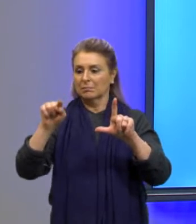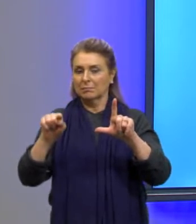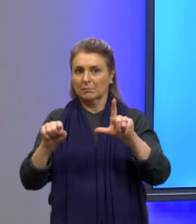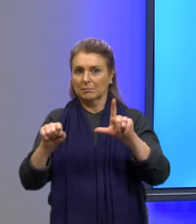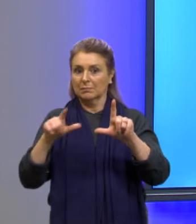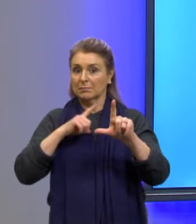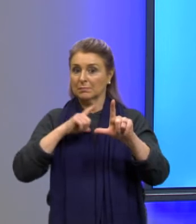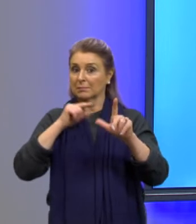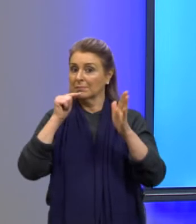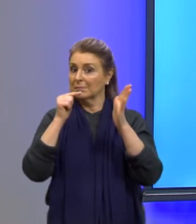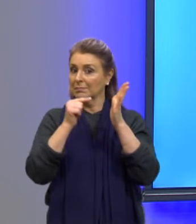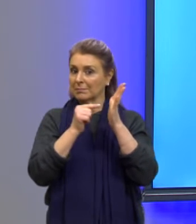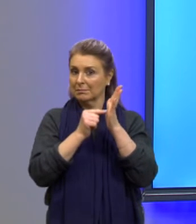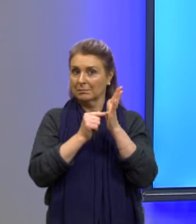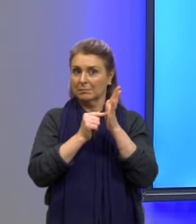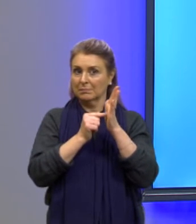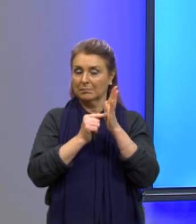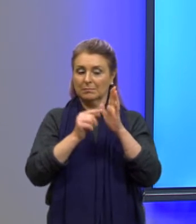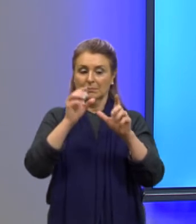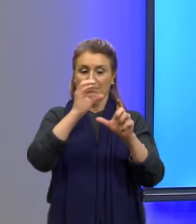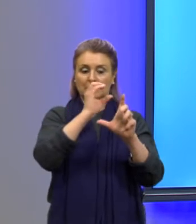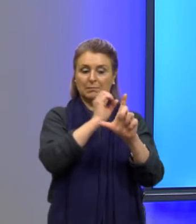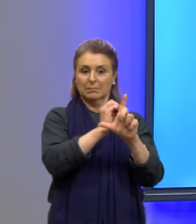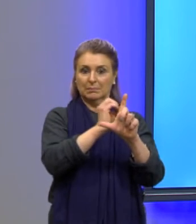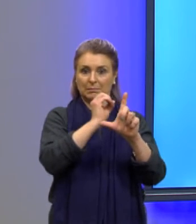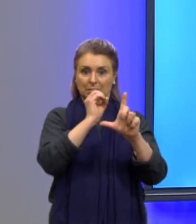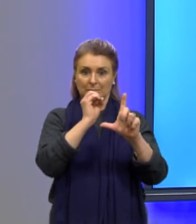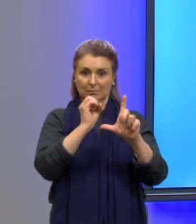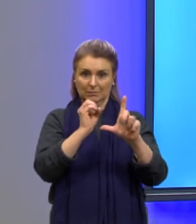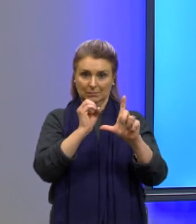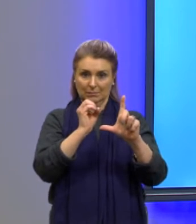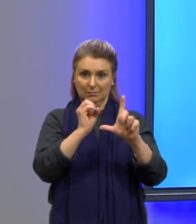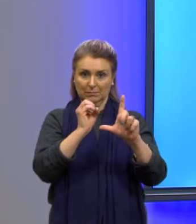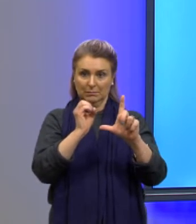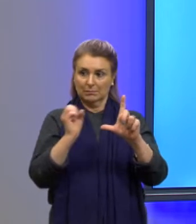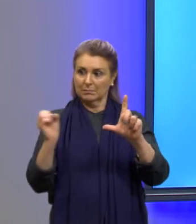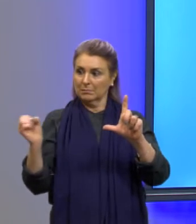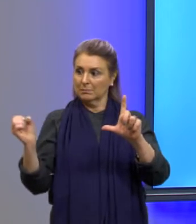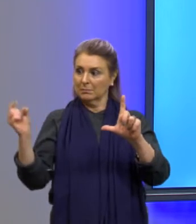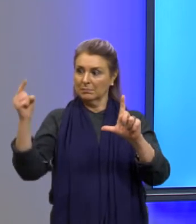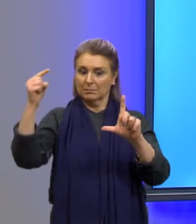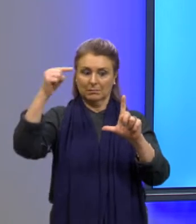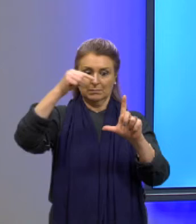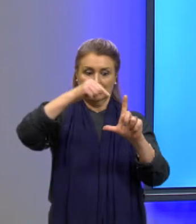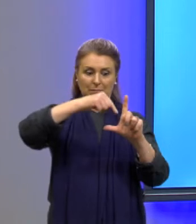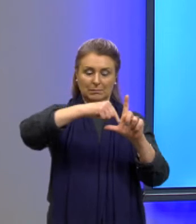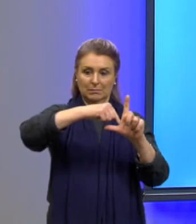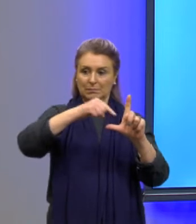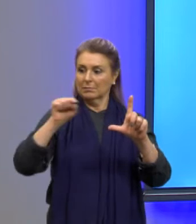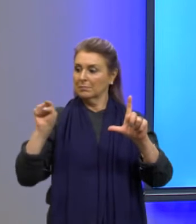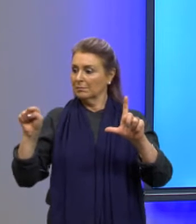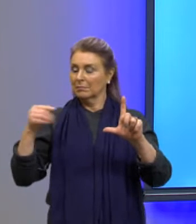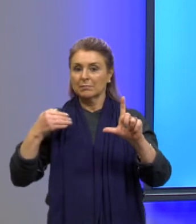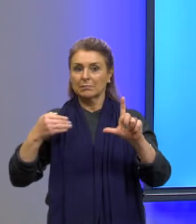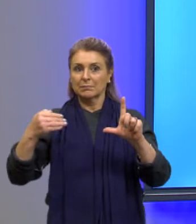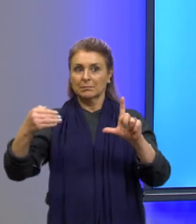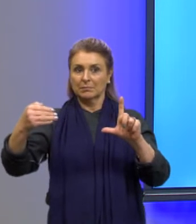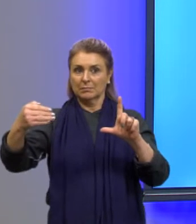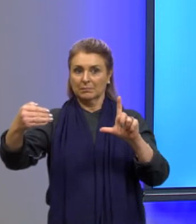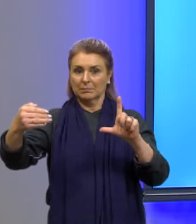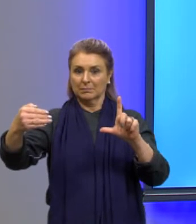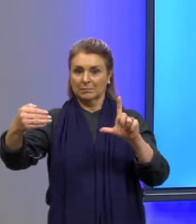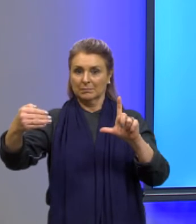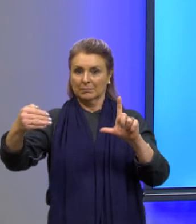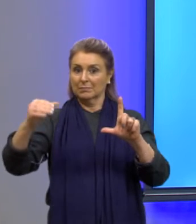também foi dado. O ponto 00 que é onde caiu eu eu tenho o ponto de partida que é